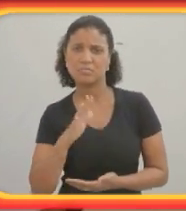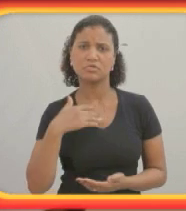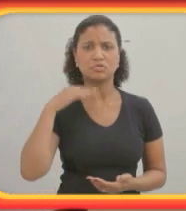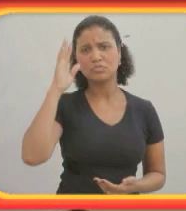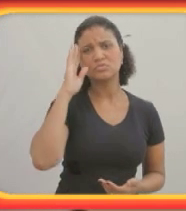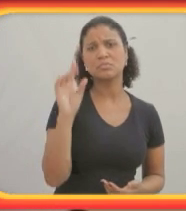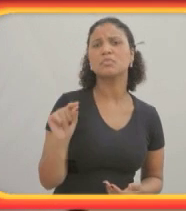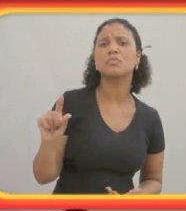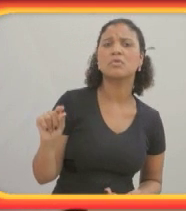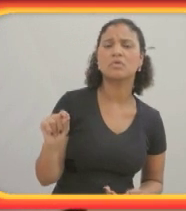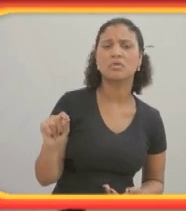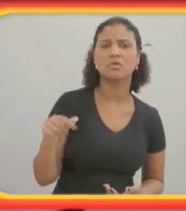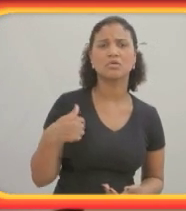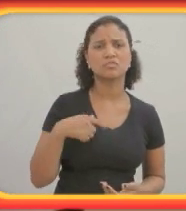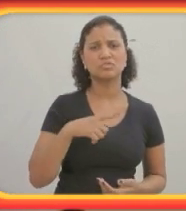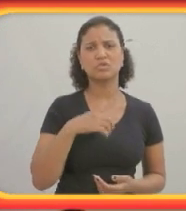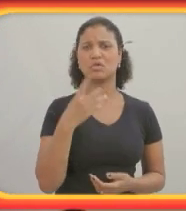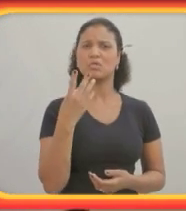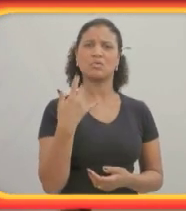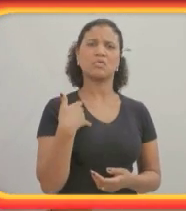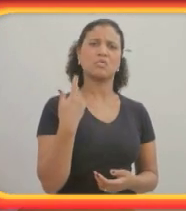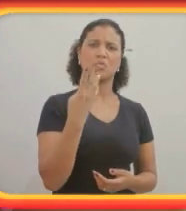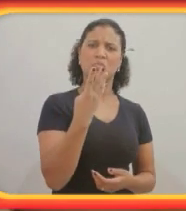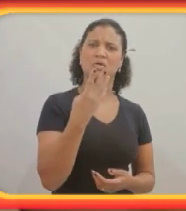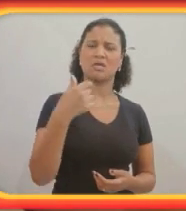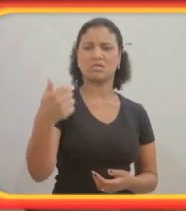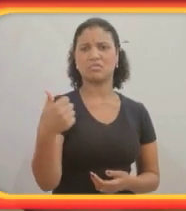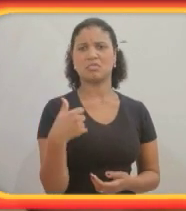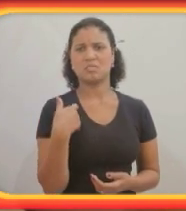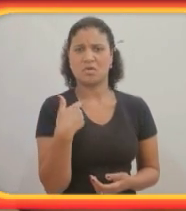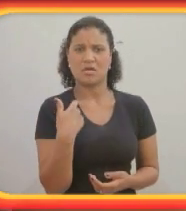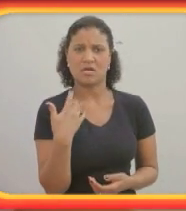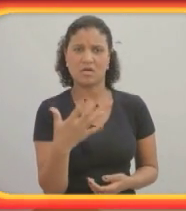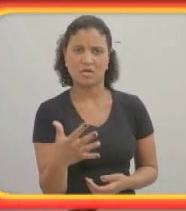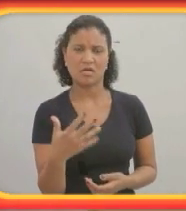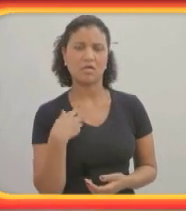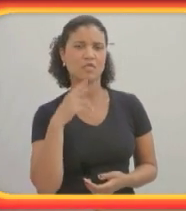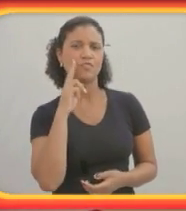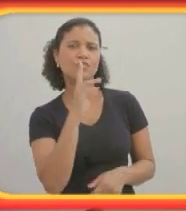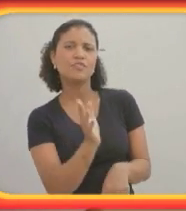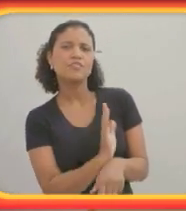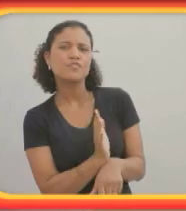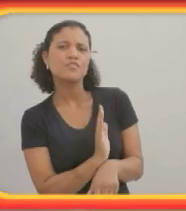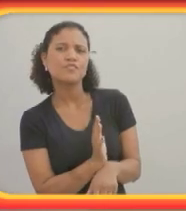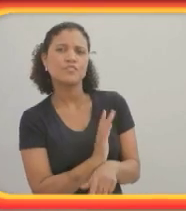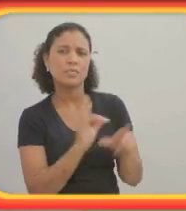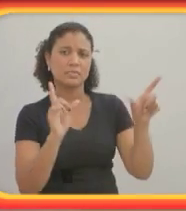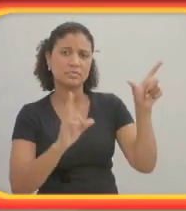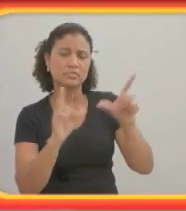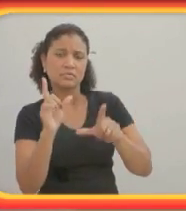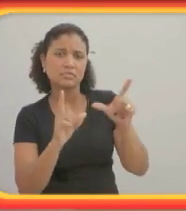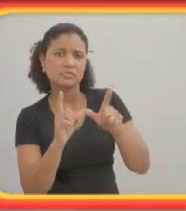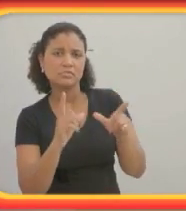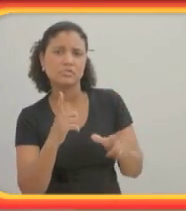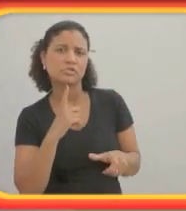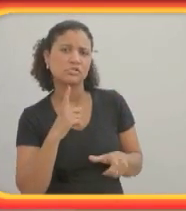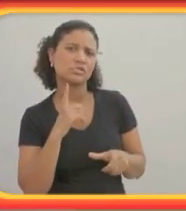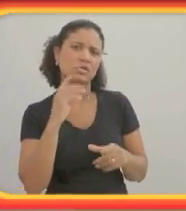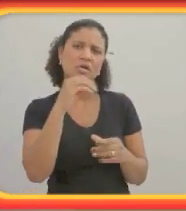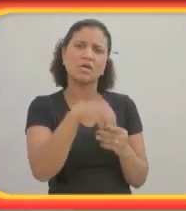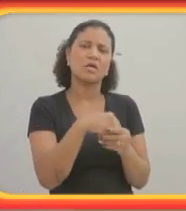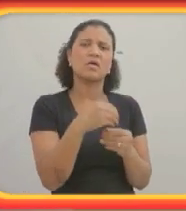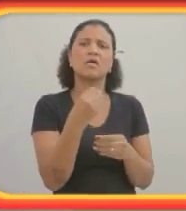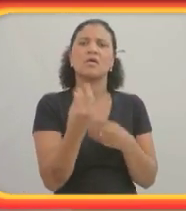Eu tinha 41 anos e, por acaso, eu vi um filme na TV onde havia alguém agindo como eu. Eu estava lá e me reconheci